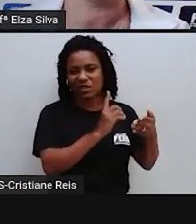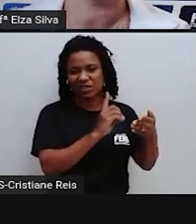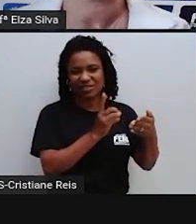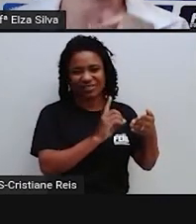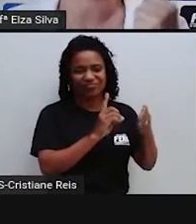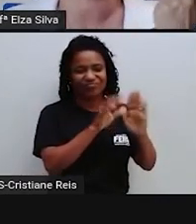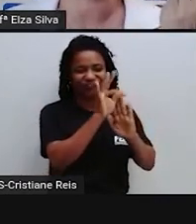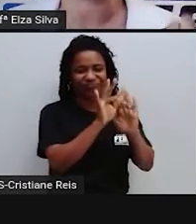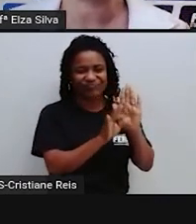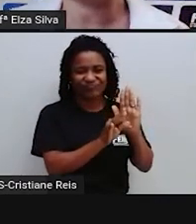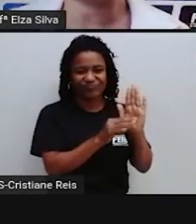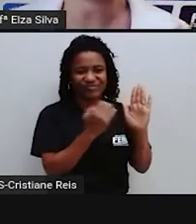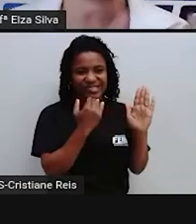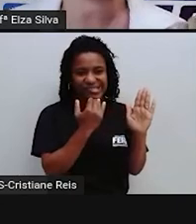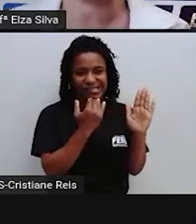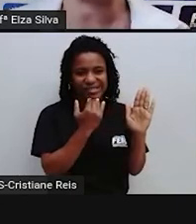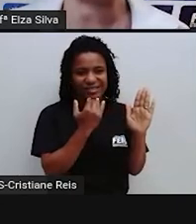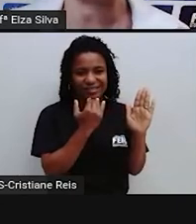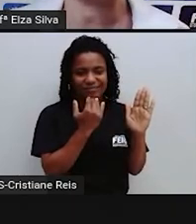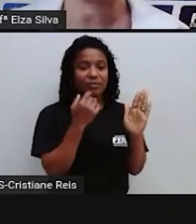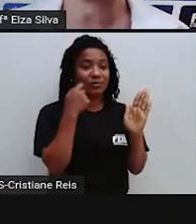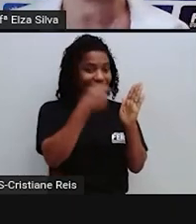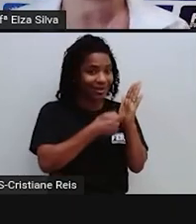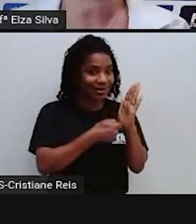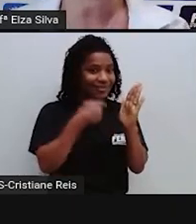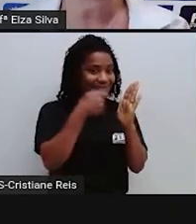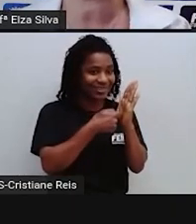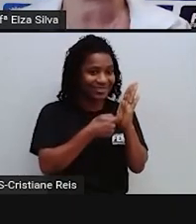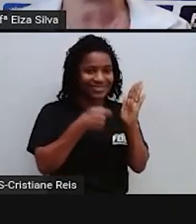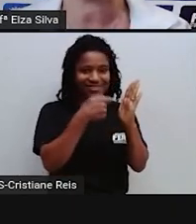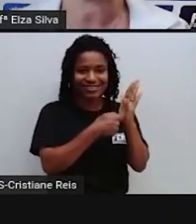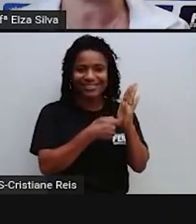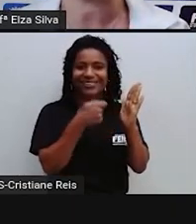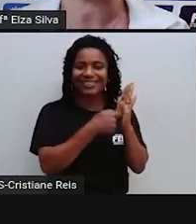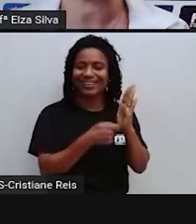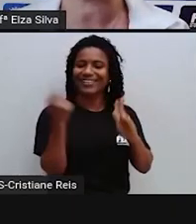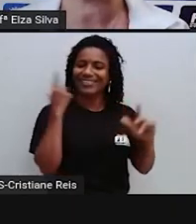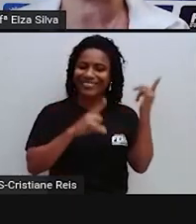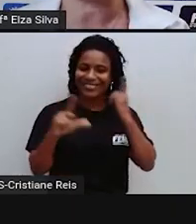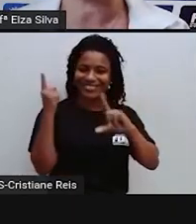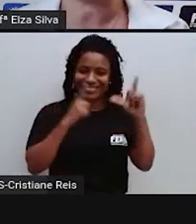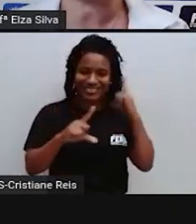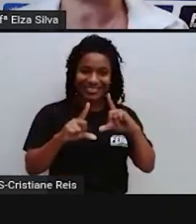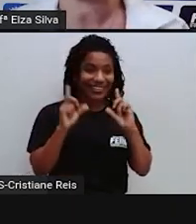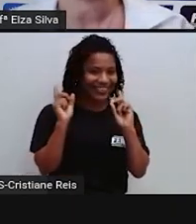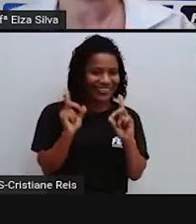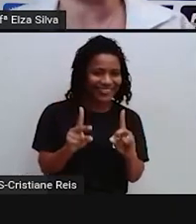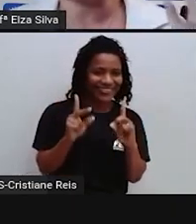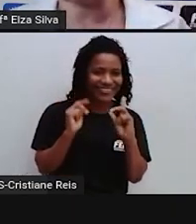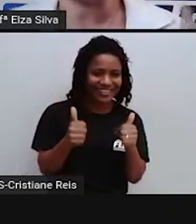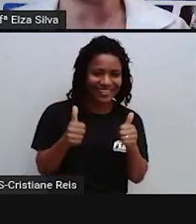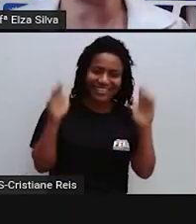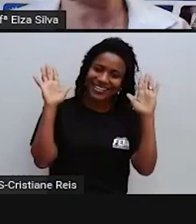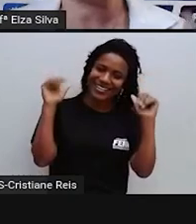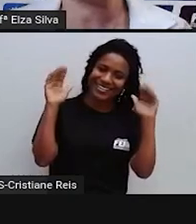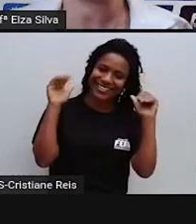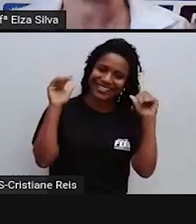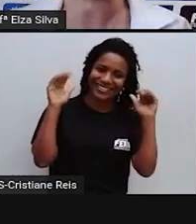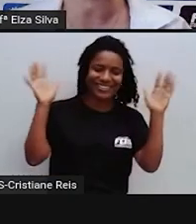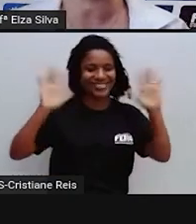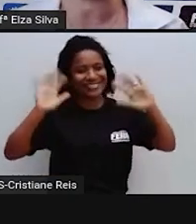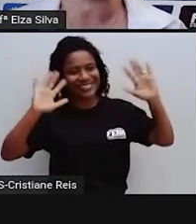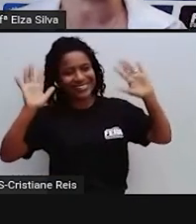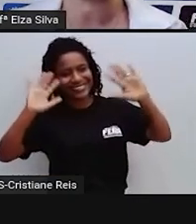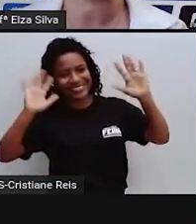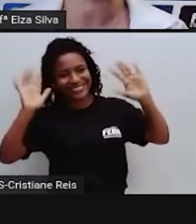Você tem que tentar Você Tentar novamente E você vai obter sucesso Ok? Bye! See you